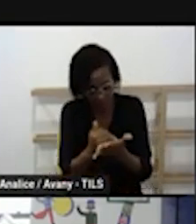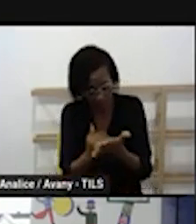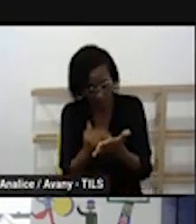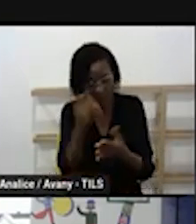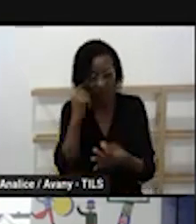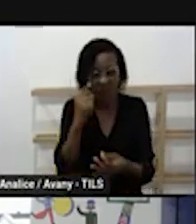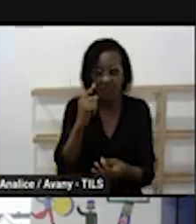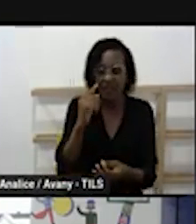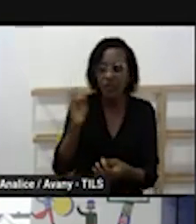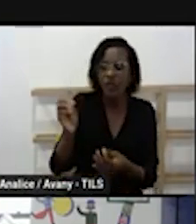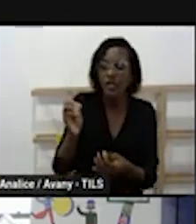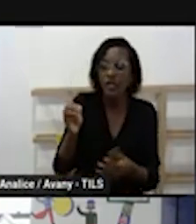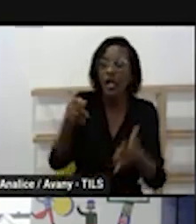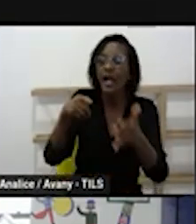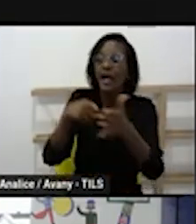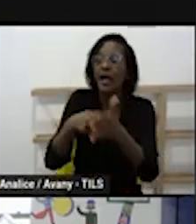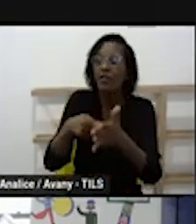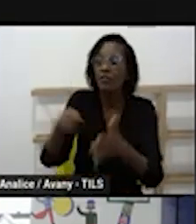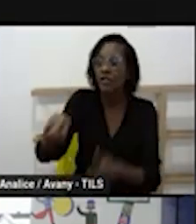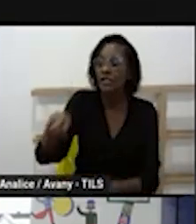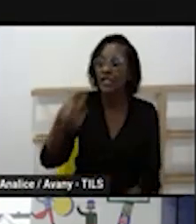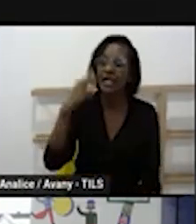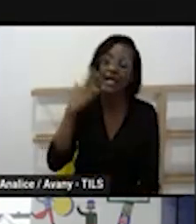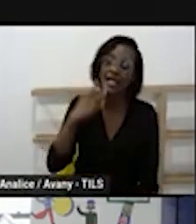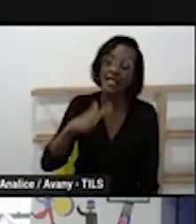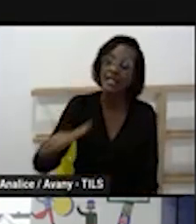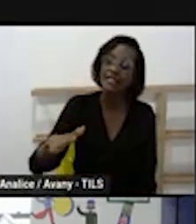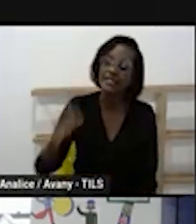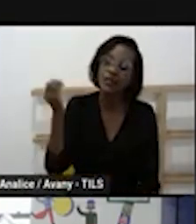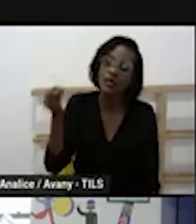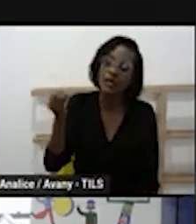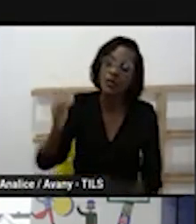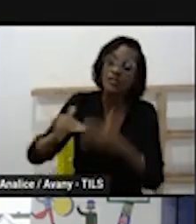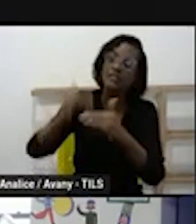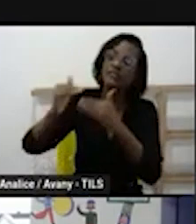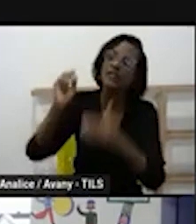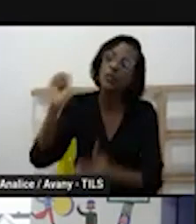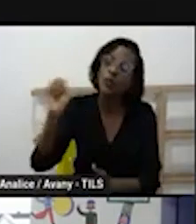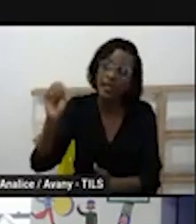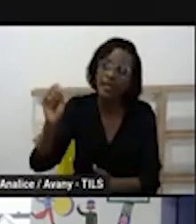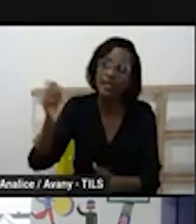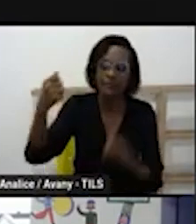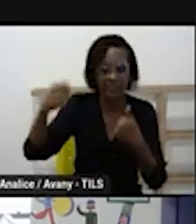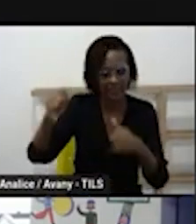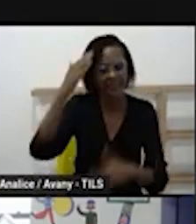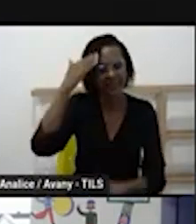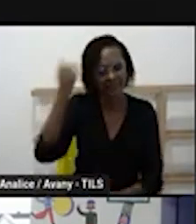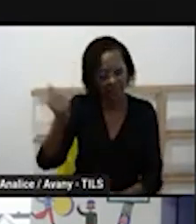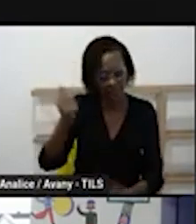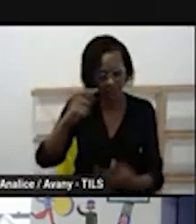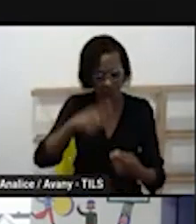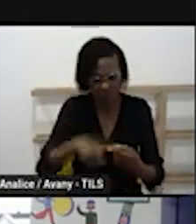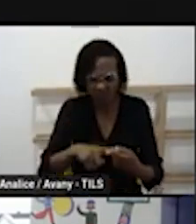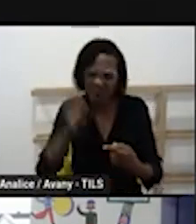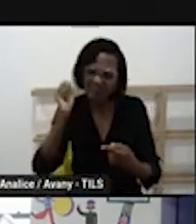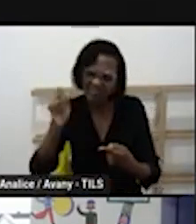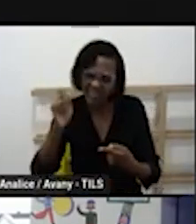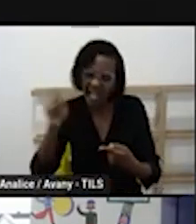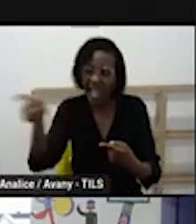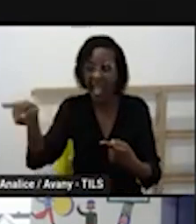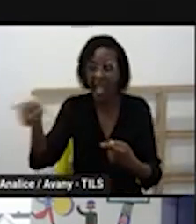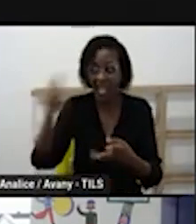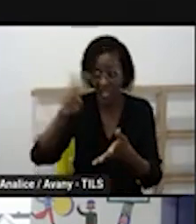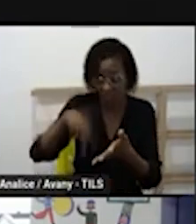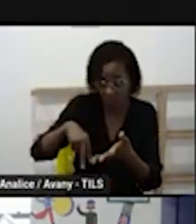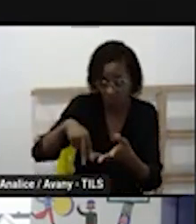desenvolva um saber ao final dele ela precisa garantir um saber um determinado saber por exemplo